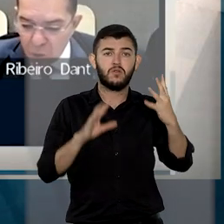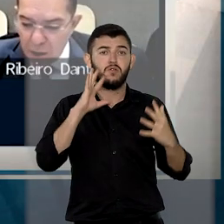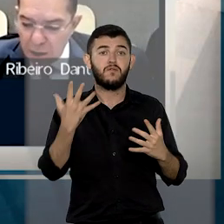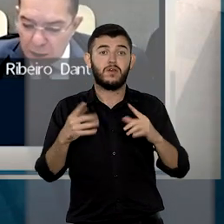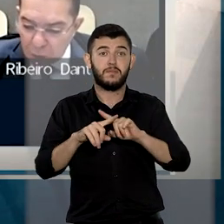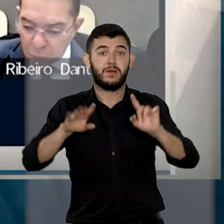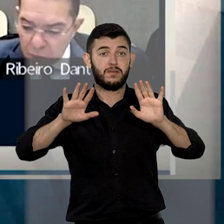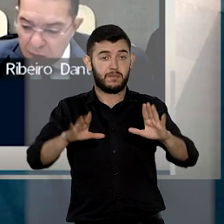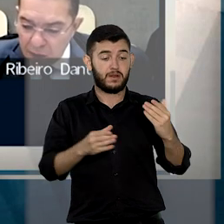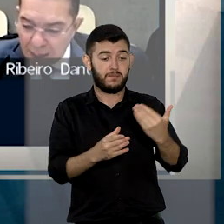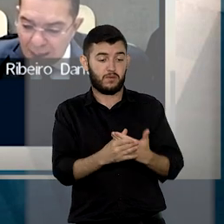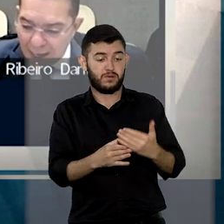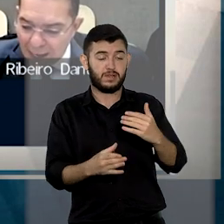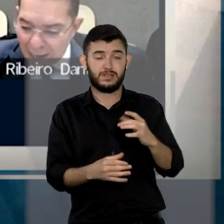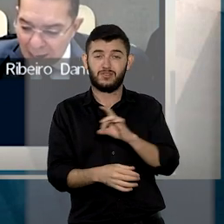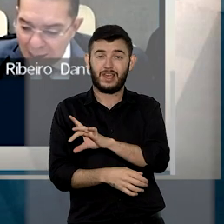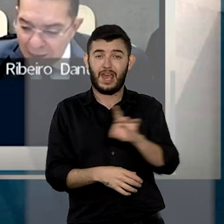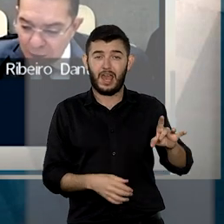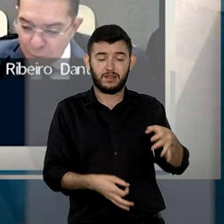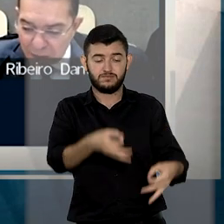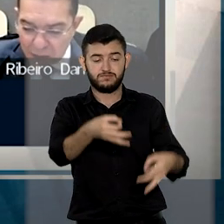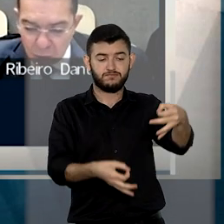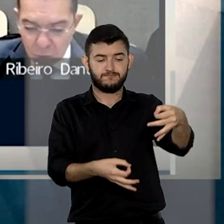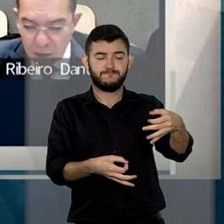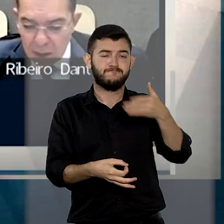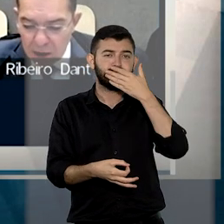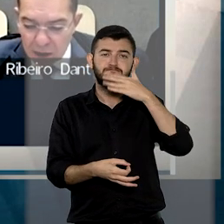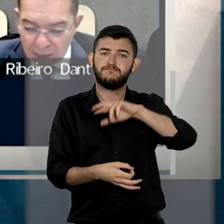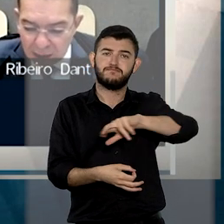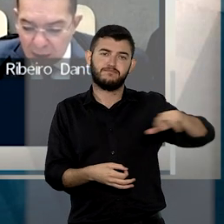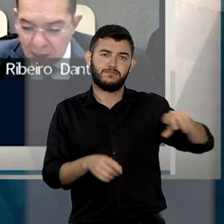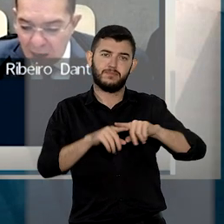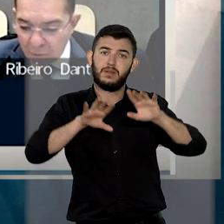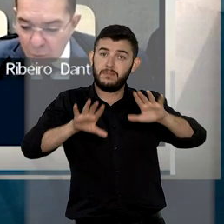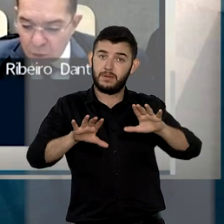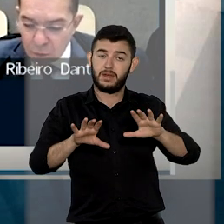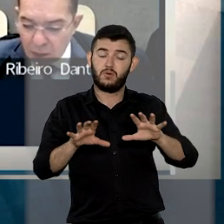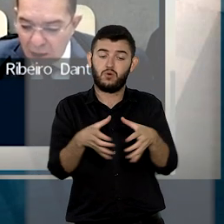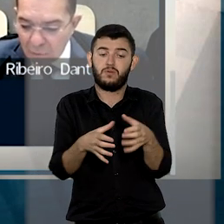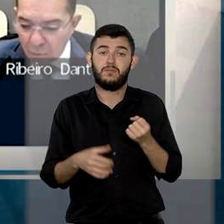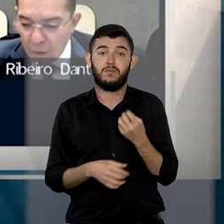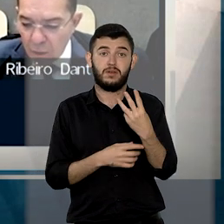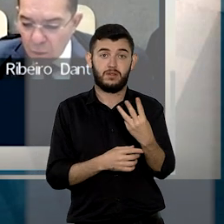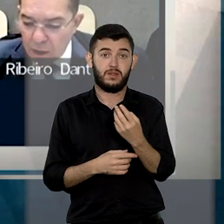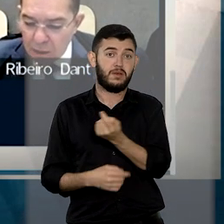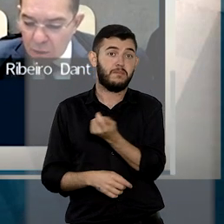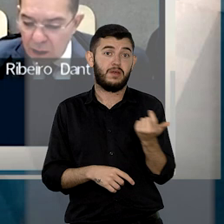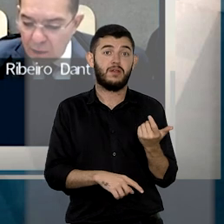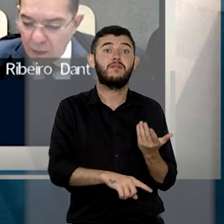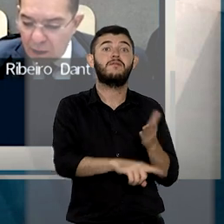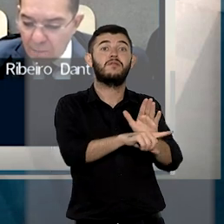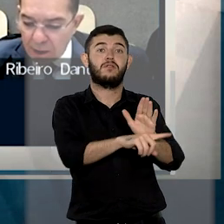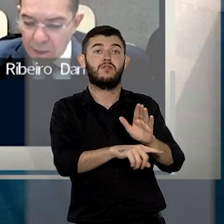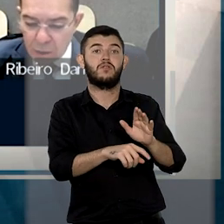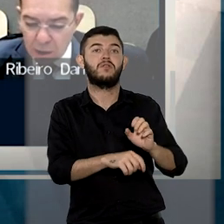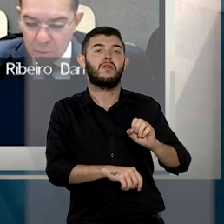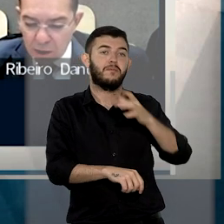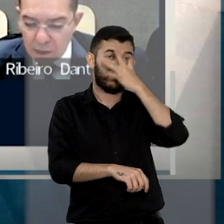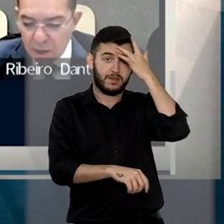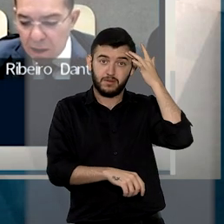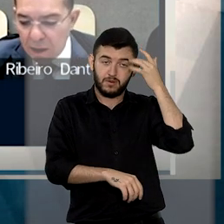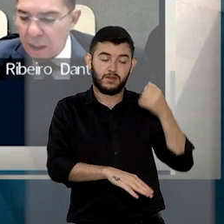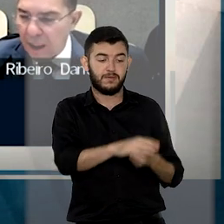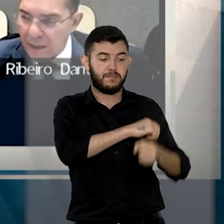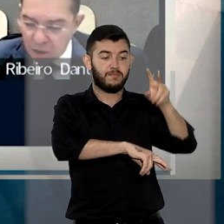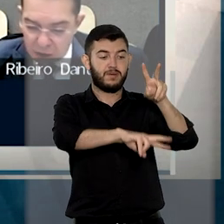caso a caso. Assim, a terceira sessão concluiu que devem ser beneficiados somente presos que já trabalhavam